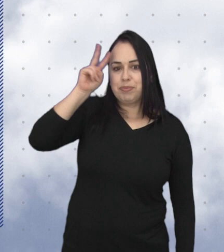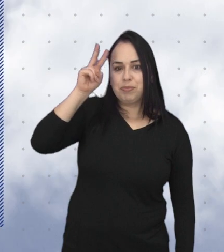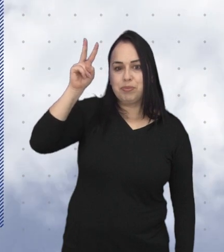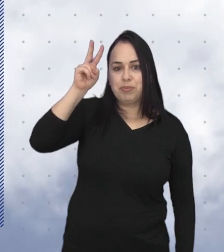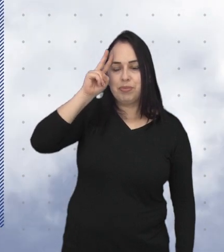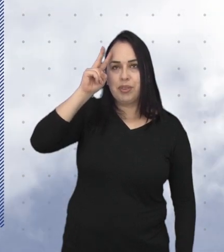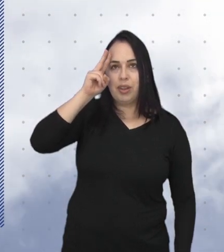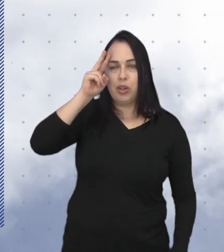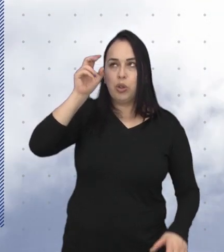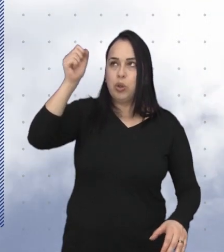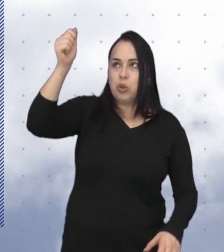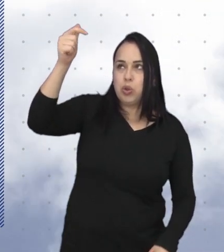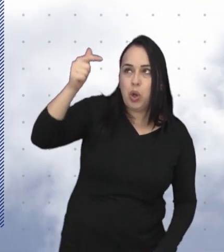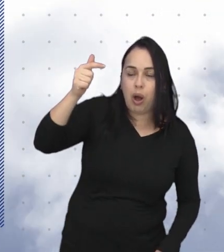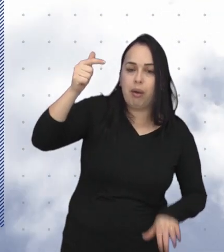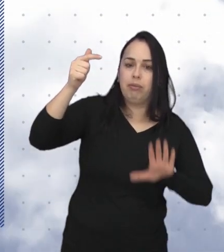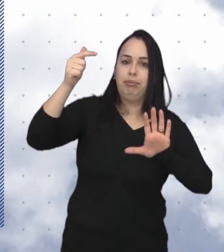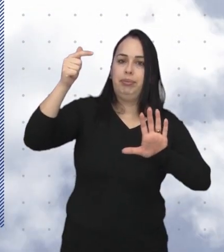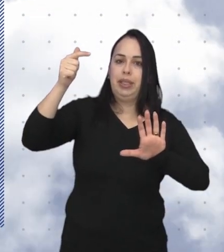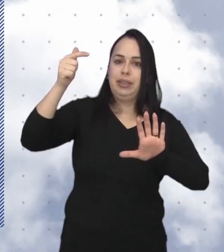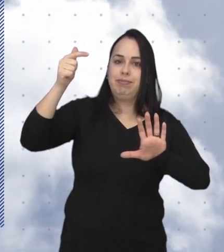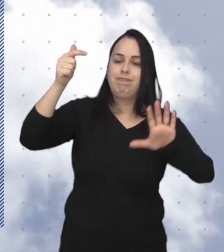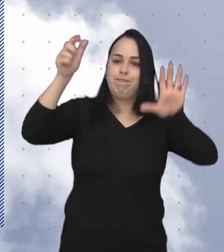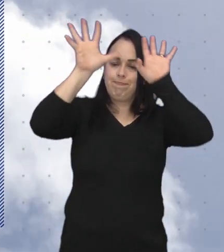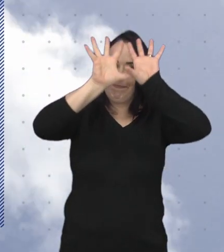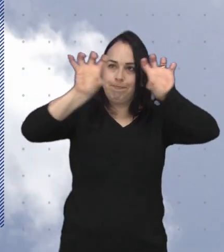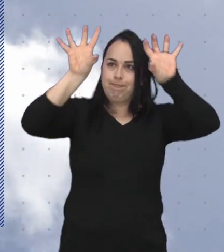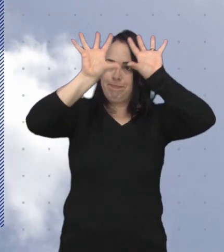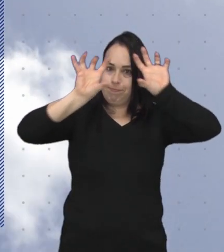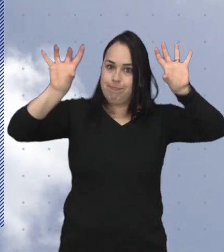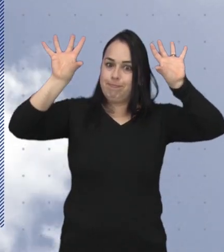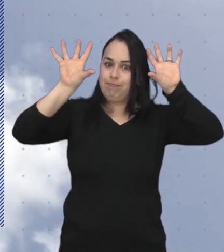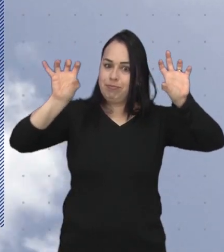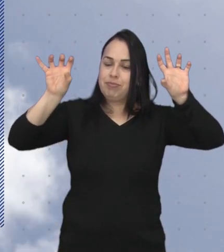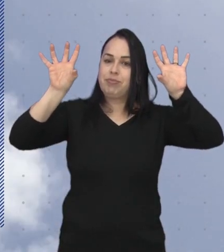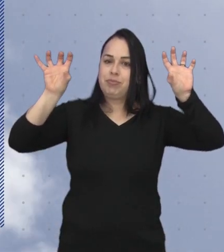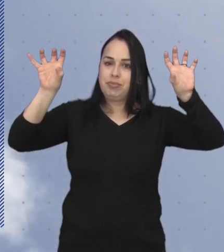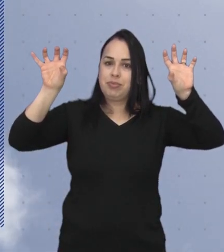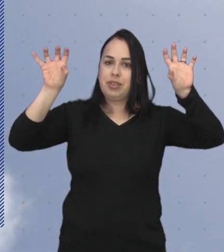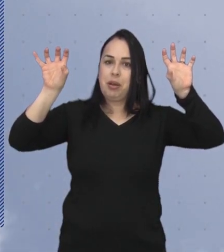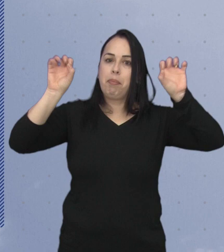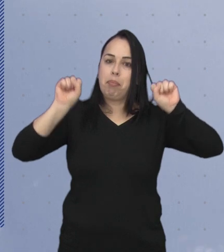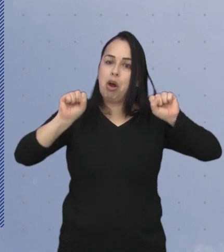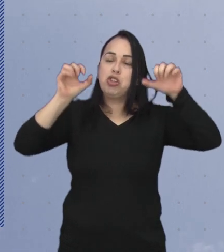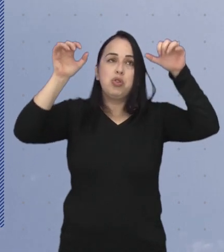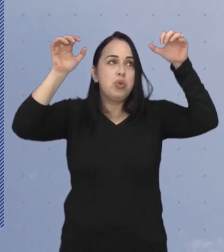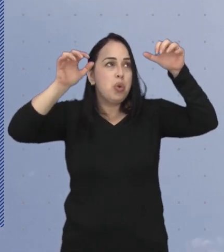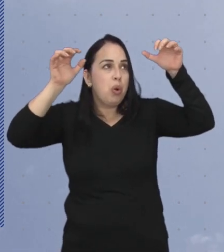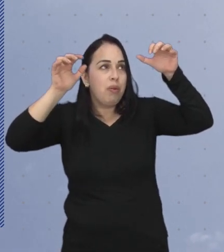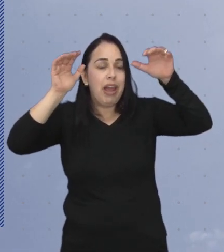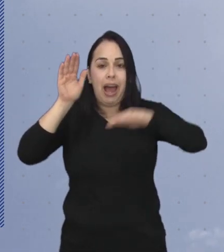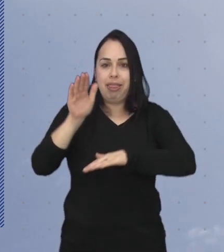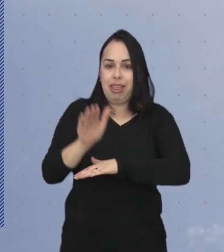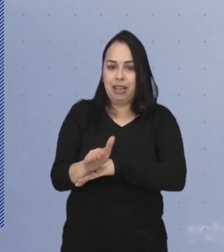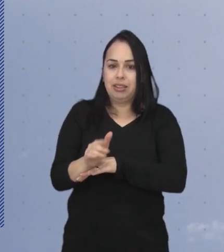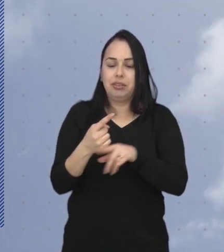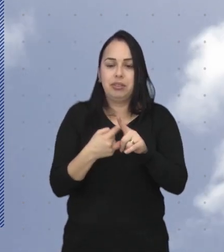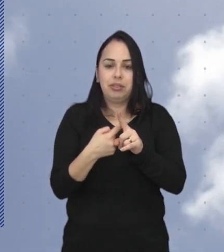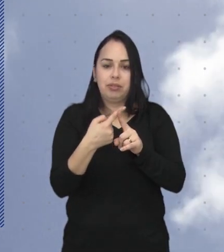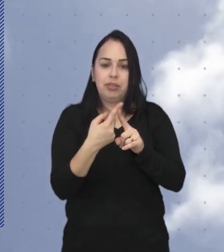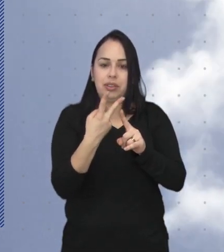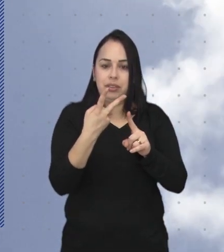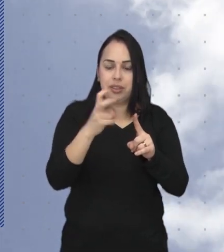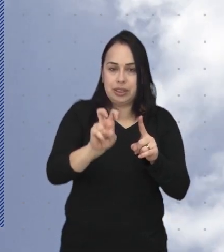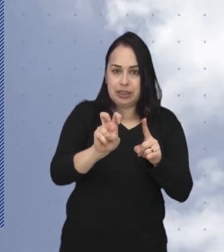Segunda-feira com muitos momentos de sol, mas também com aumento de nuvens. Há uma pequena chance de chuva no fim da